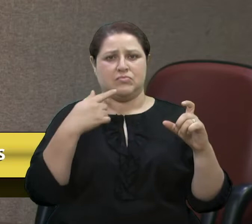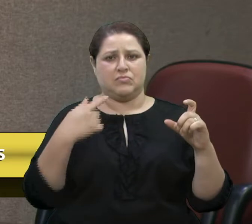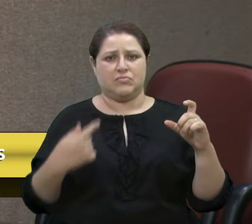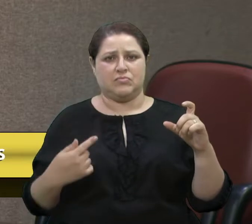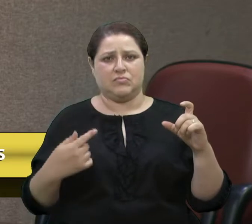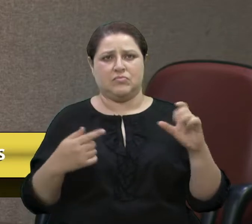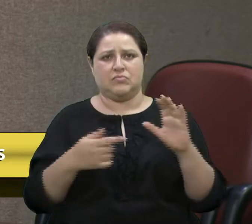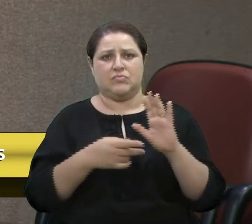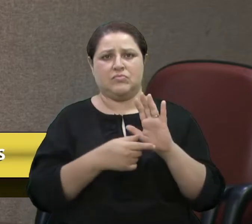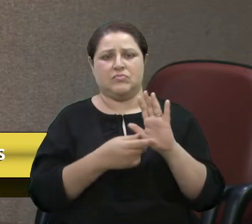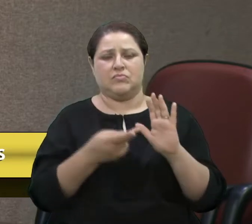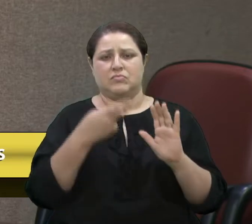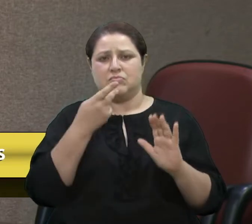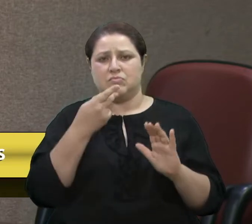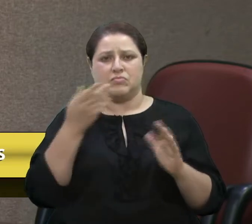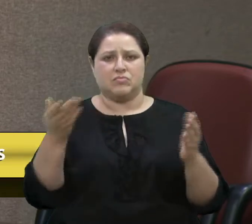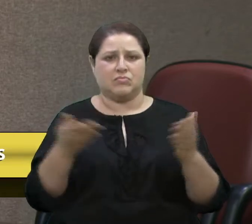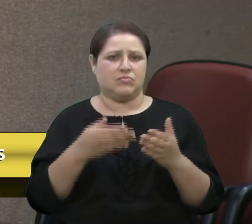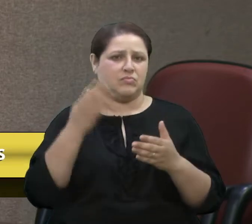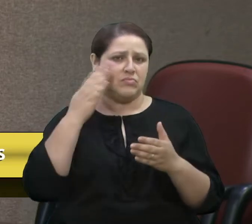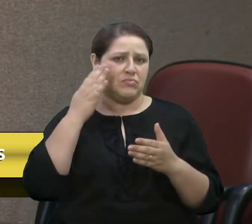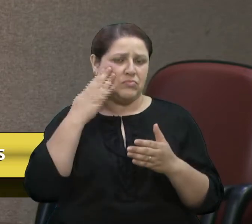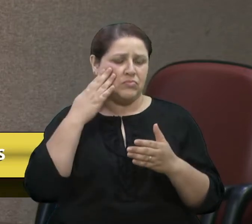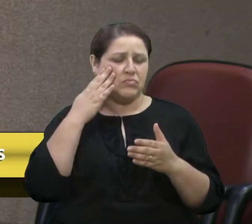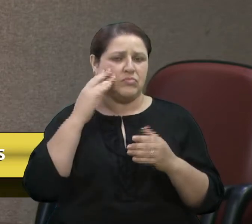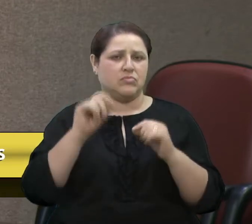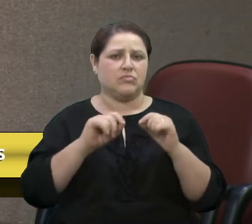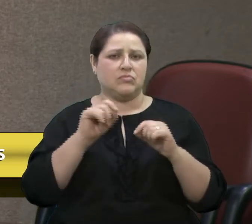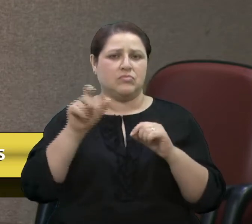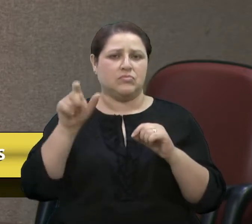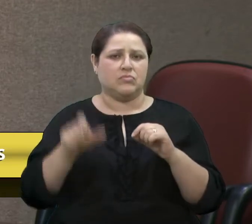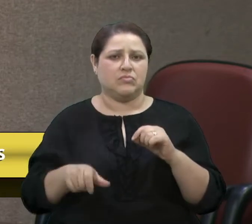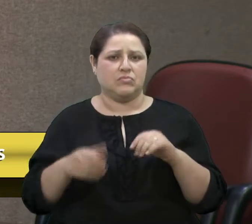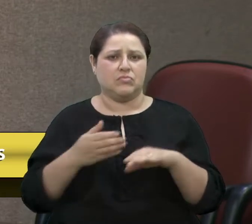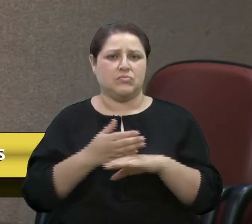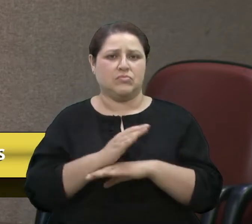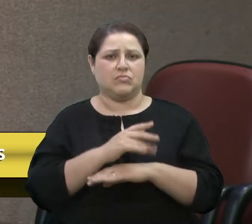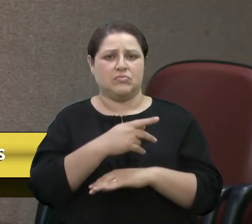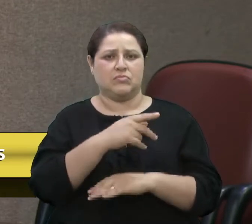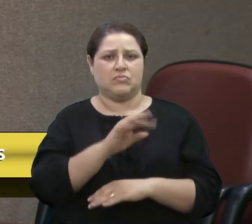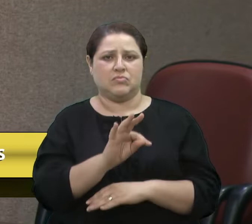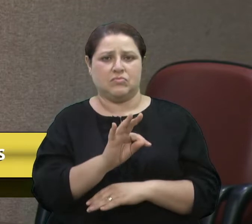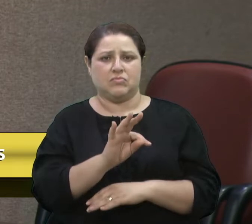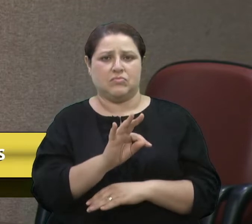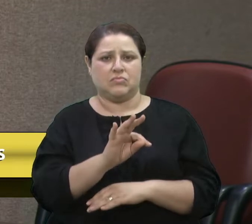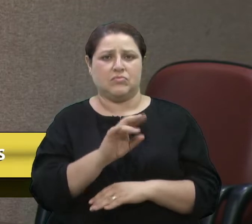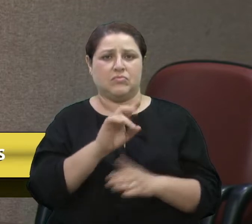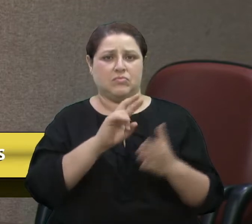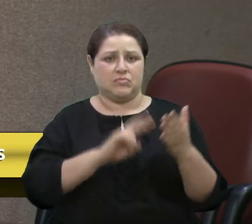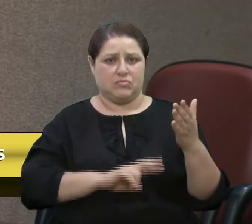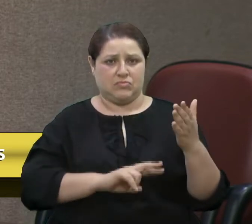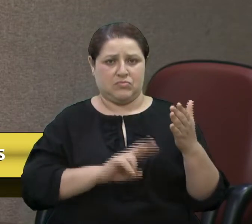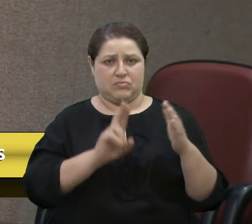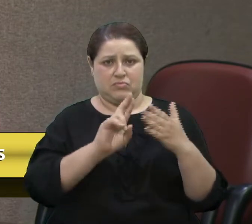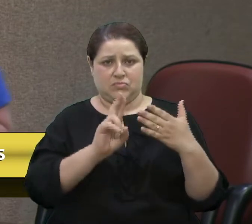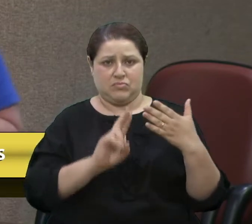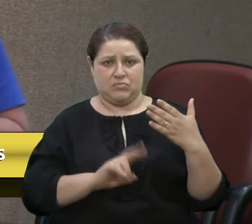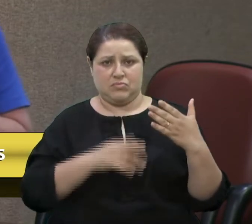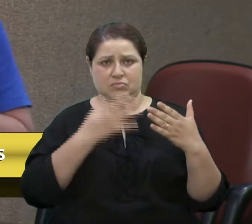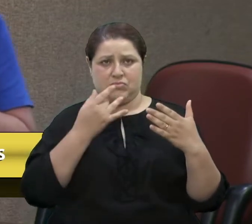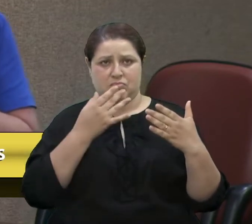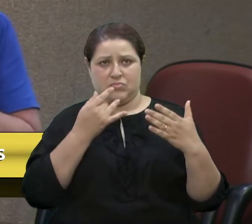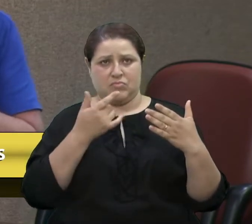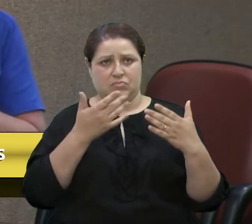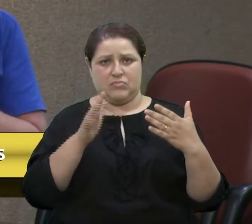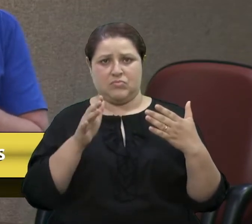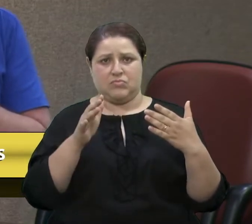dizia, hoje saberemos, enfim, quem aprova o PT. Eu vou ler nominalmente aqui, que está fácil de eu ler, eu não quero botar